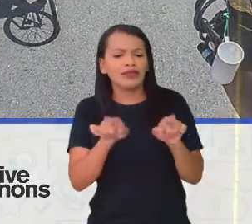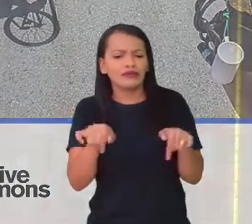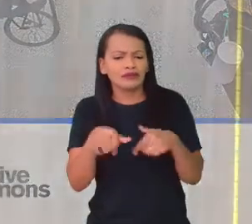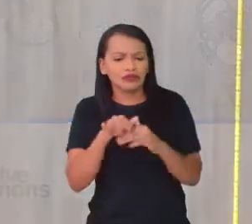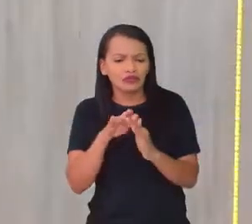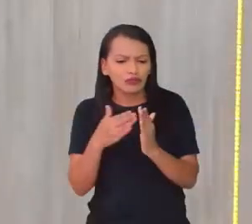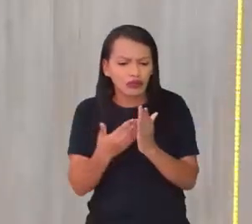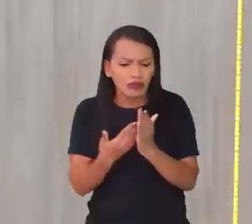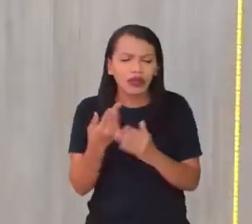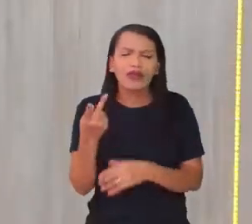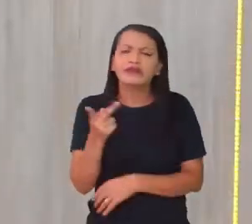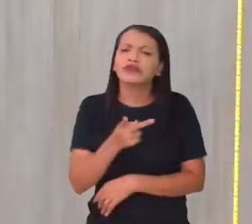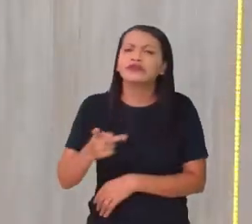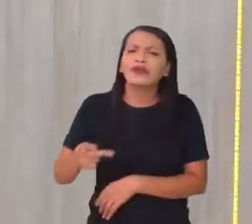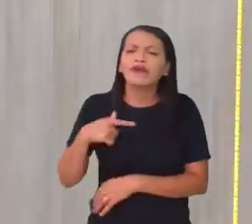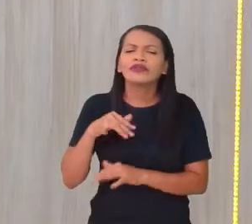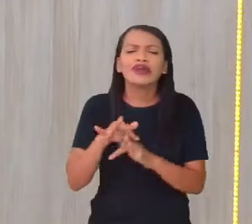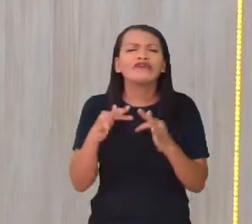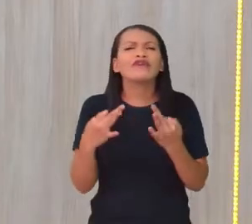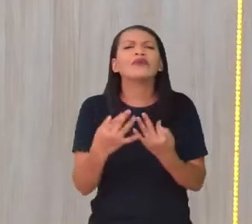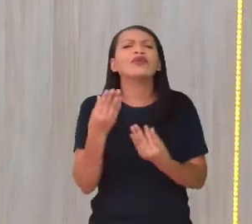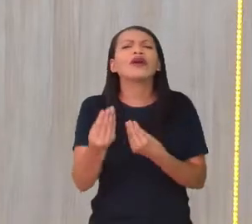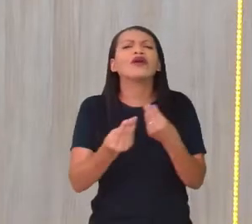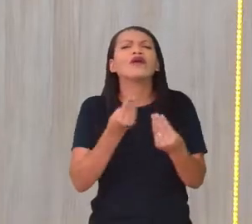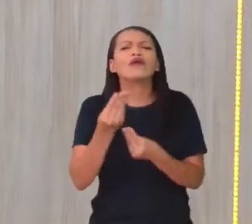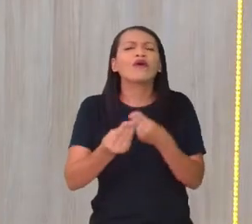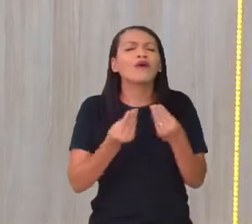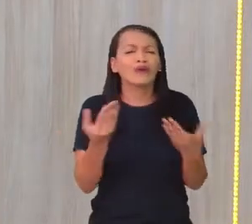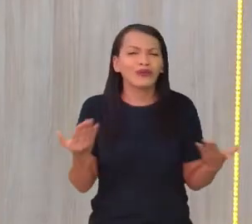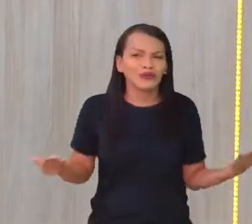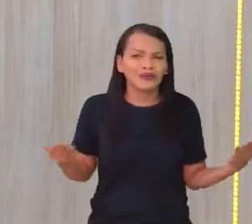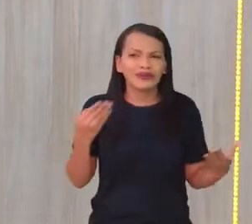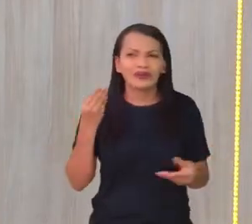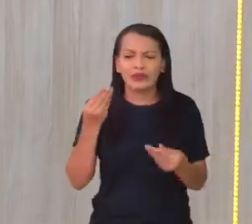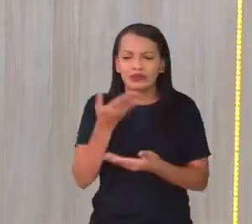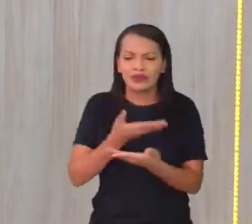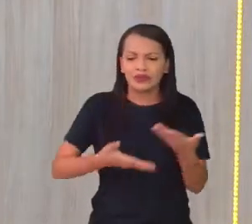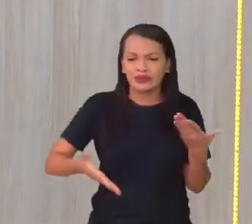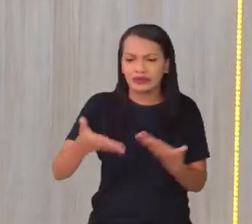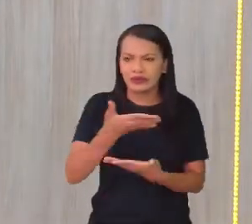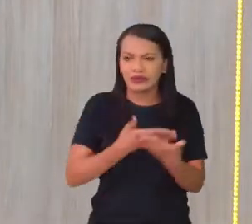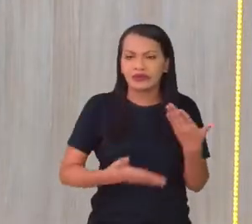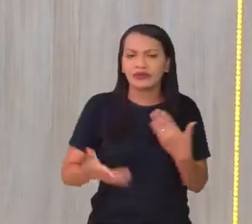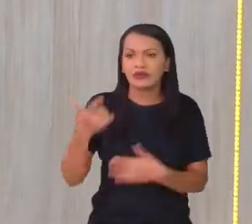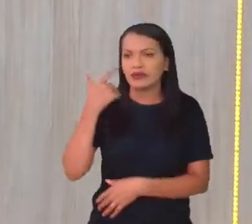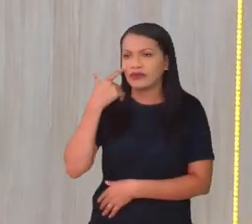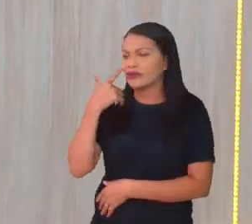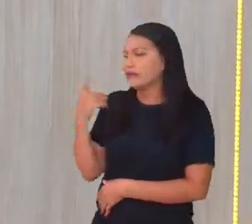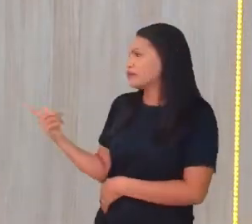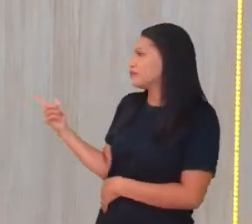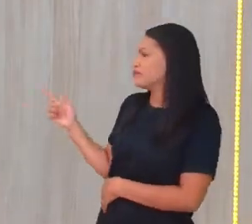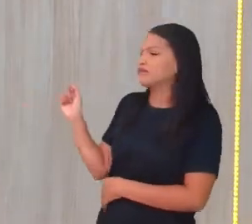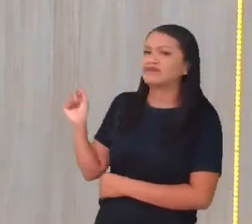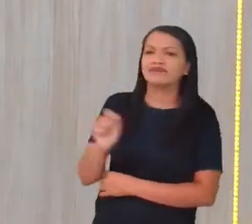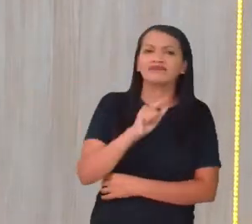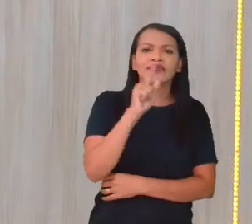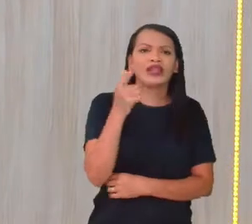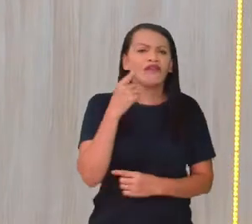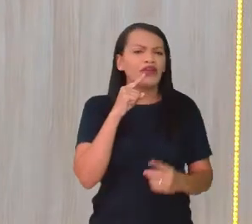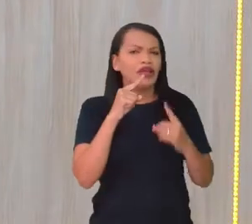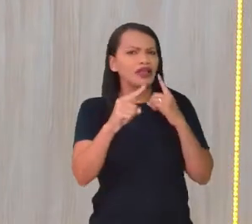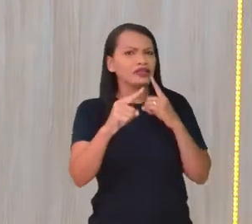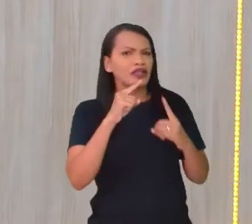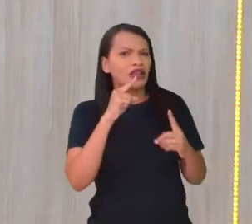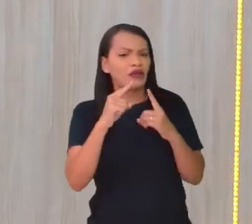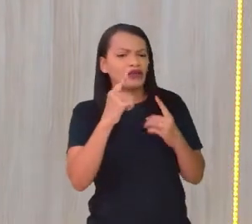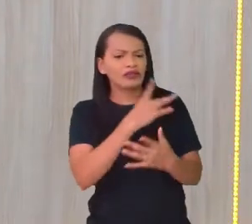com os seus professores, suas familiares. É, Juninho, segura, Juninho! Vai ficar aqui azul, vai dialogando aí sobre